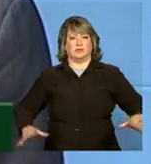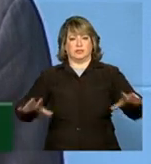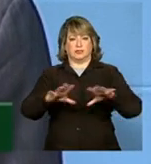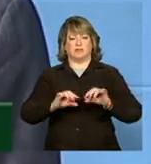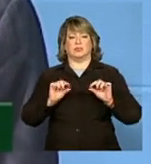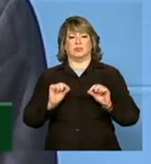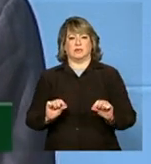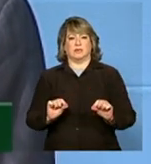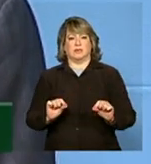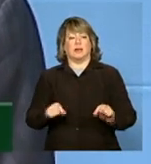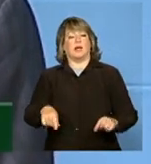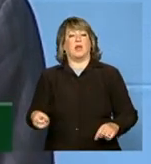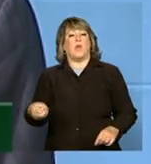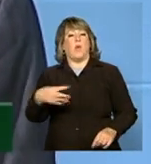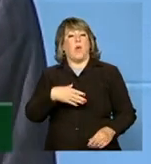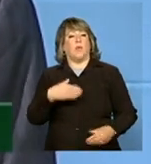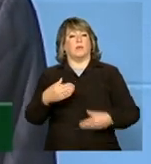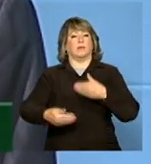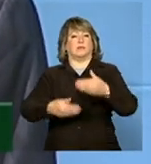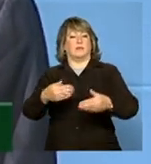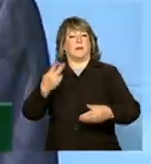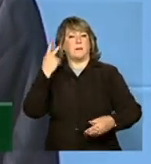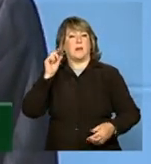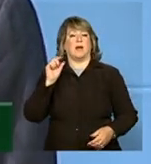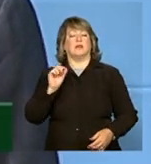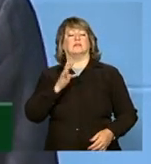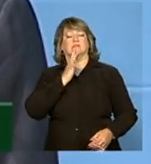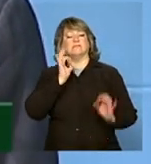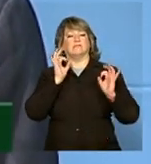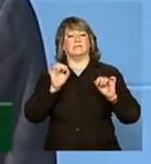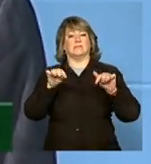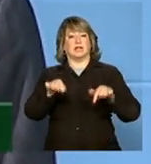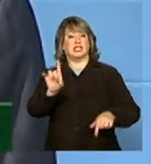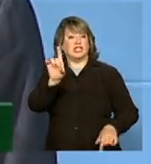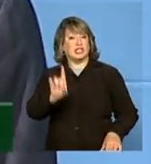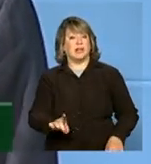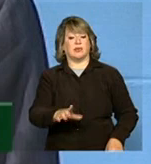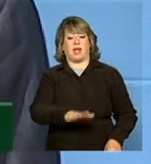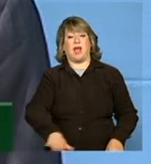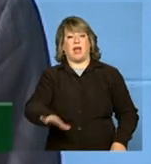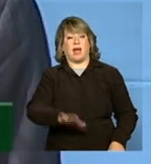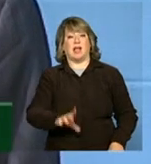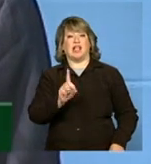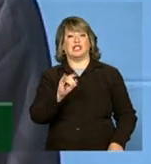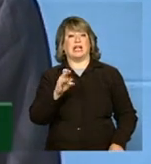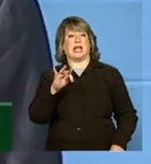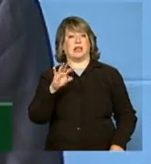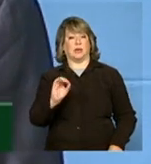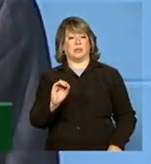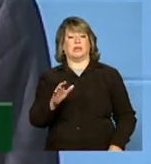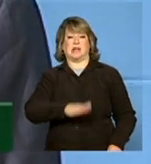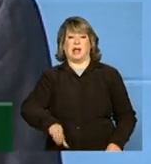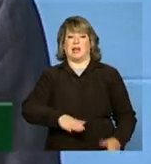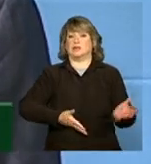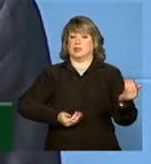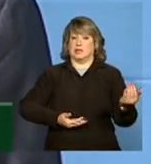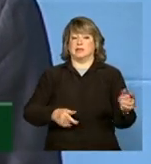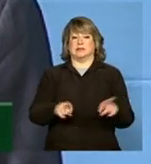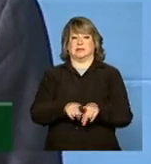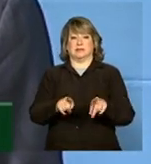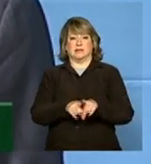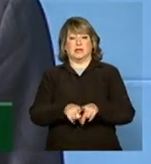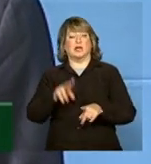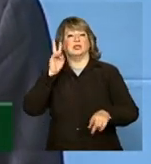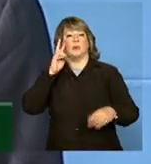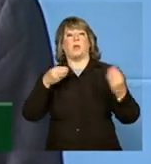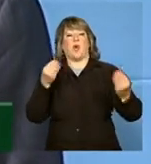paradigma para além do reconhecimento dos direitos da criança e do adolescente, sobre a inspiração de uma